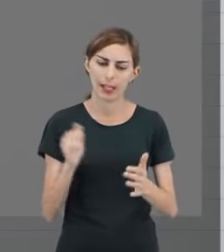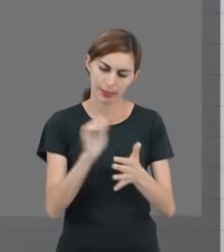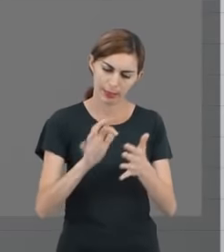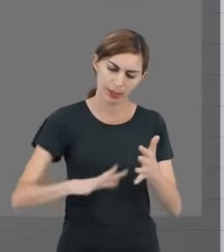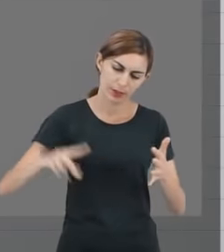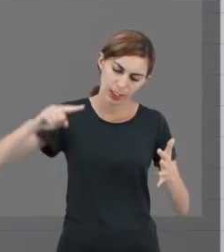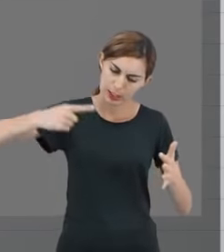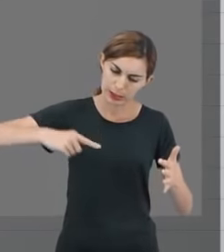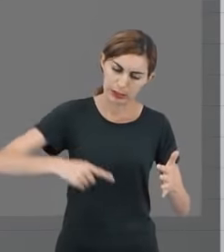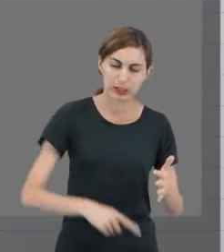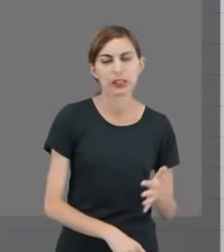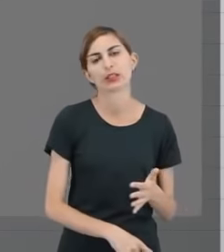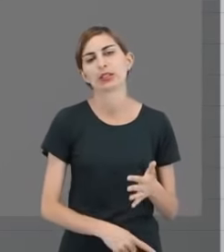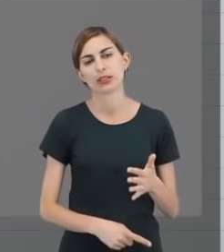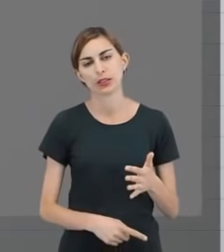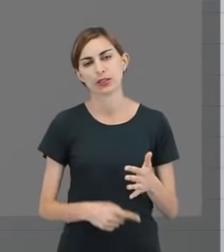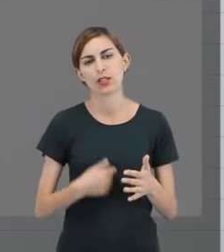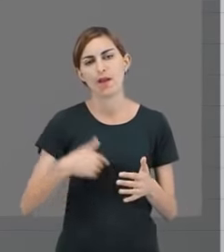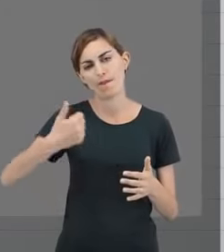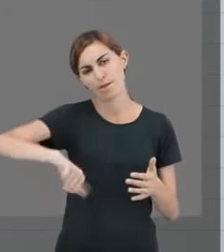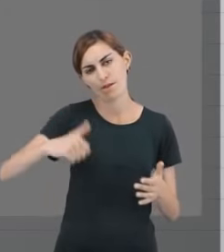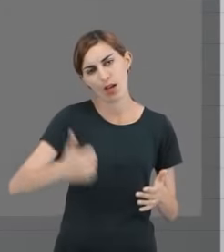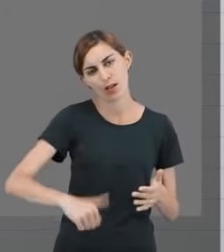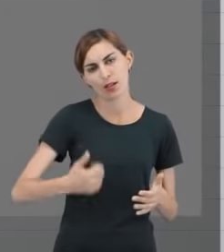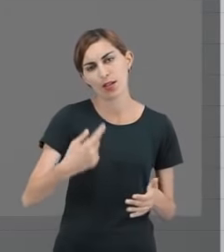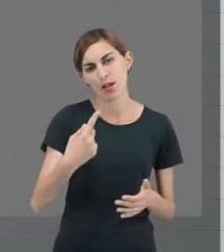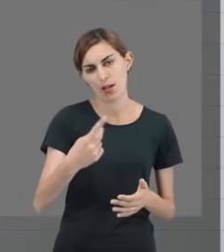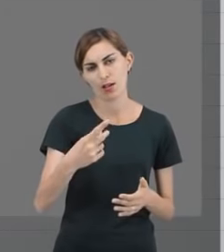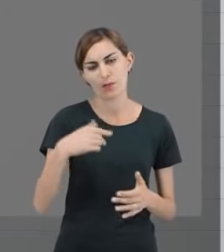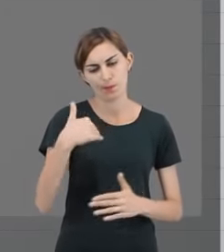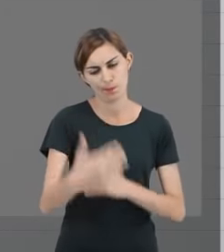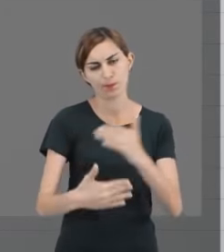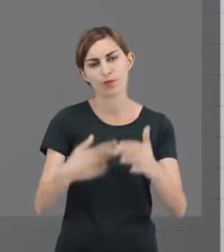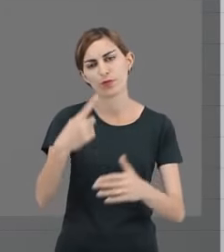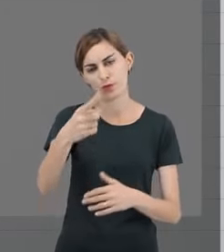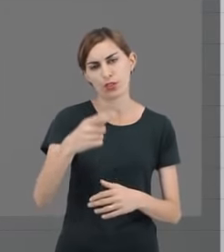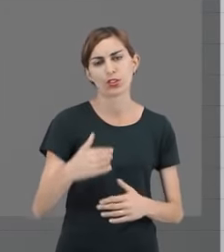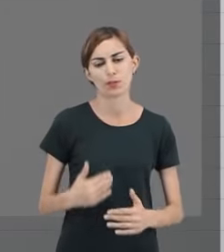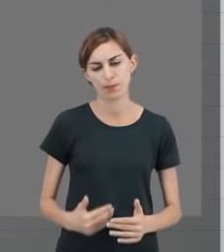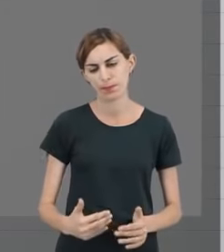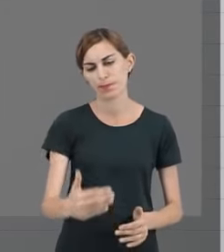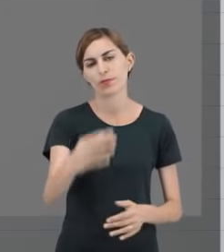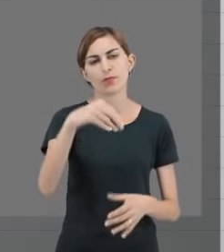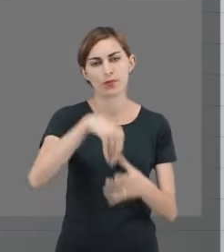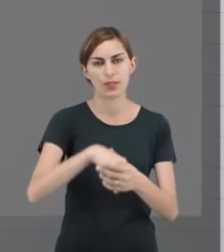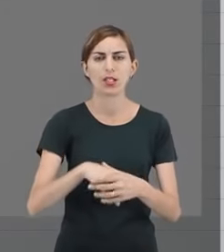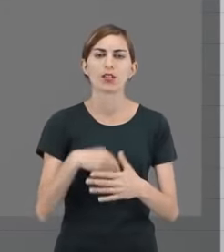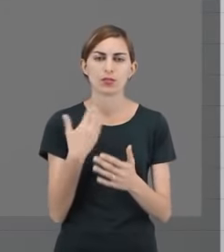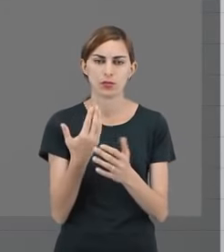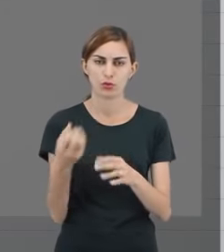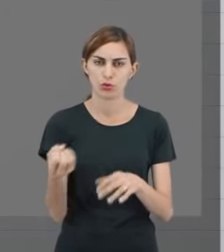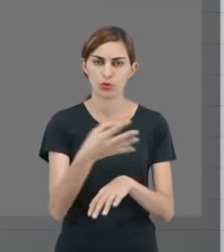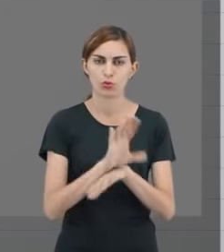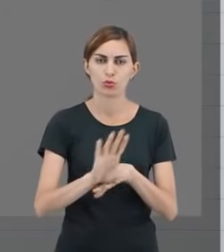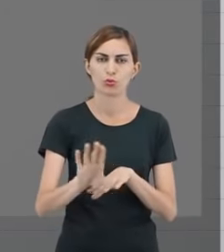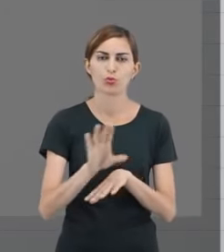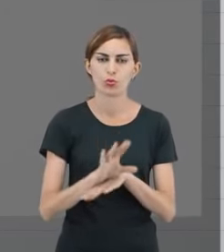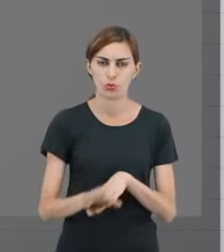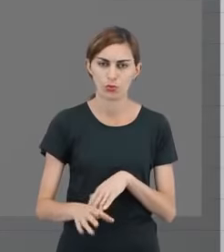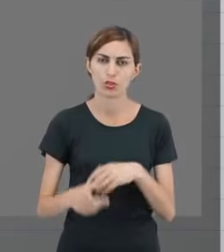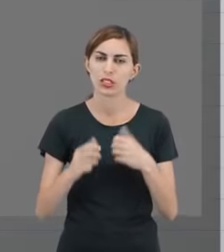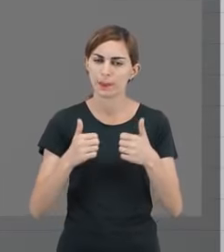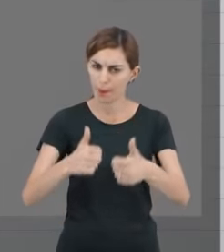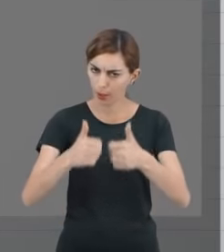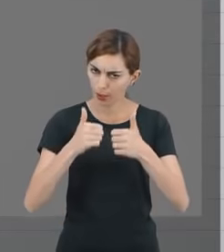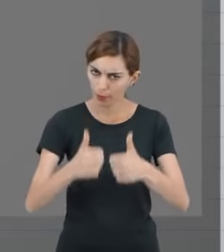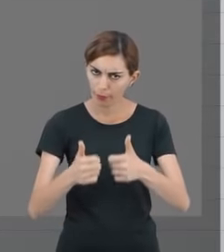mais aprofundada, que vai avaliar um passo a mais que você vai dar dentro daquela competência. Se você obtiver